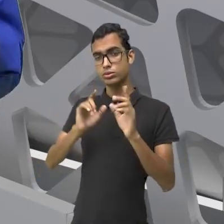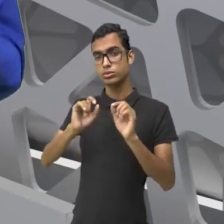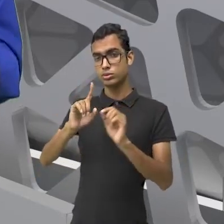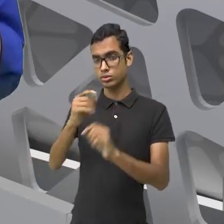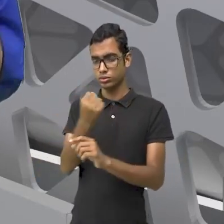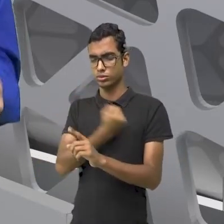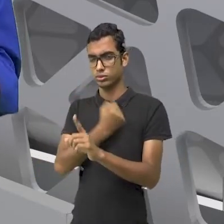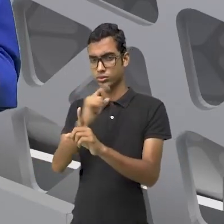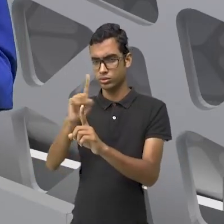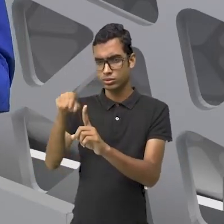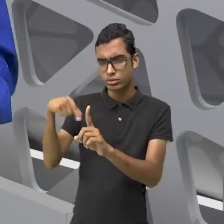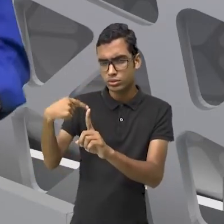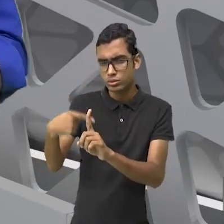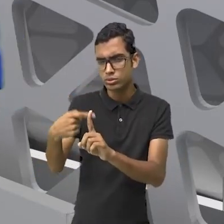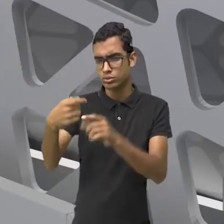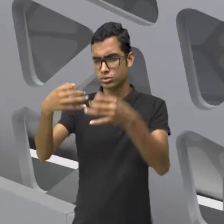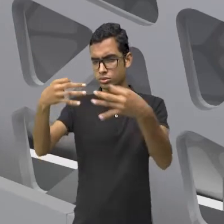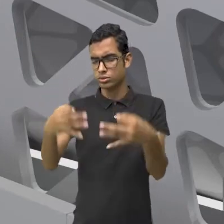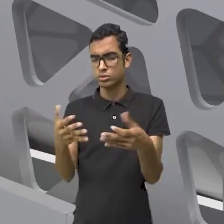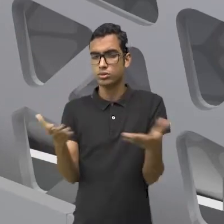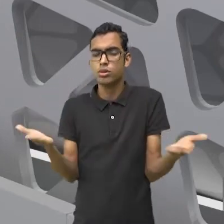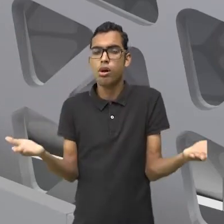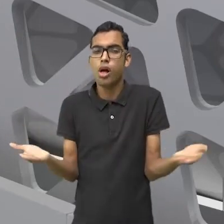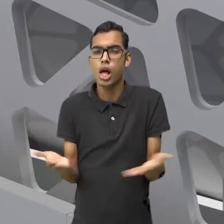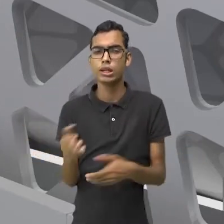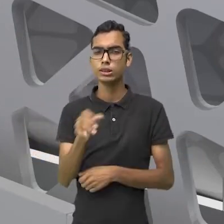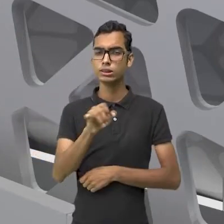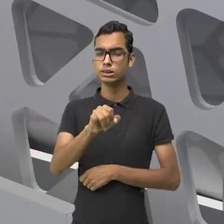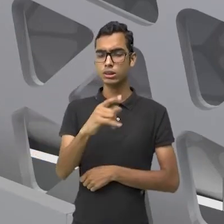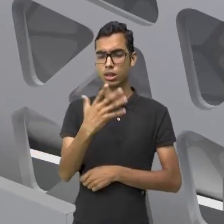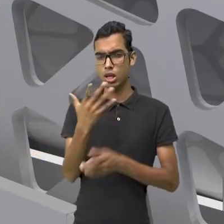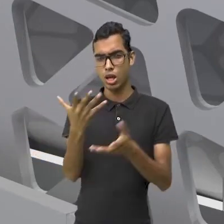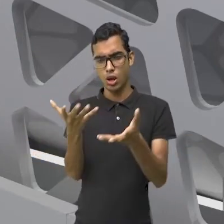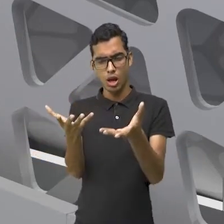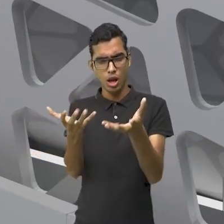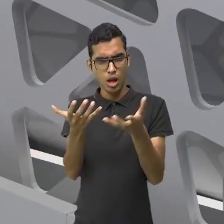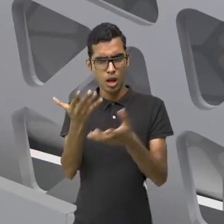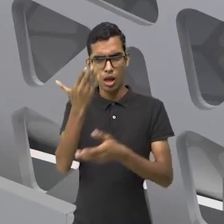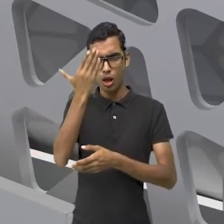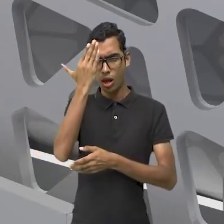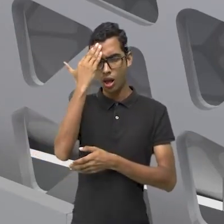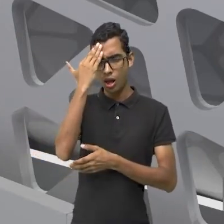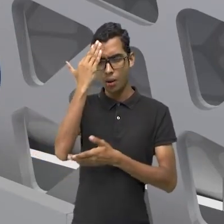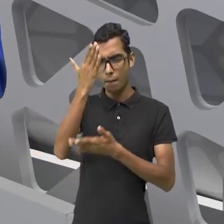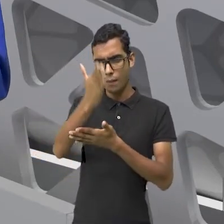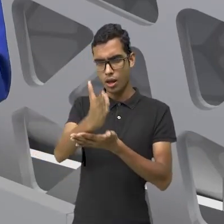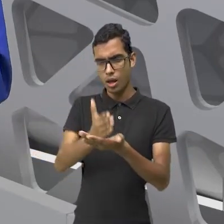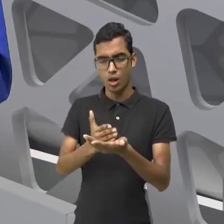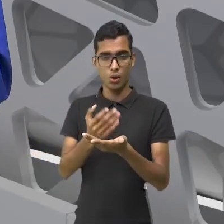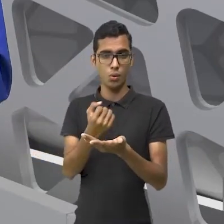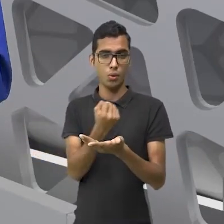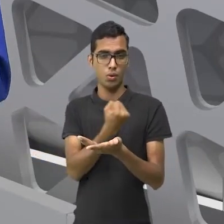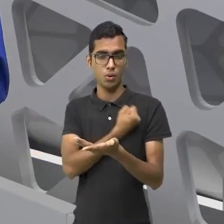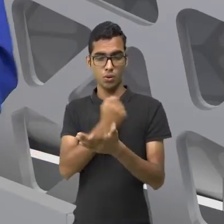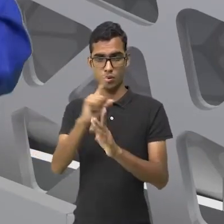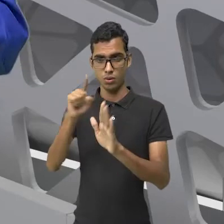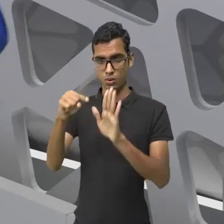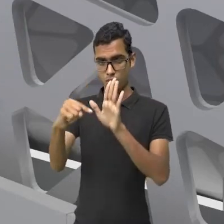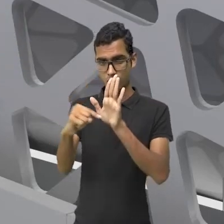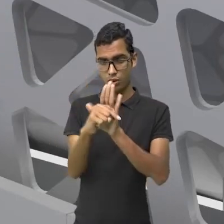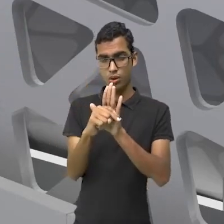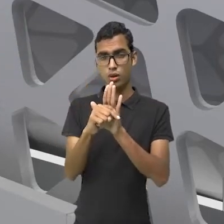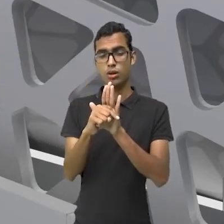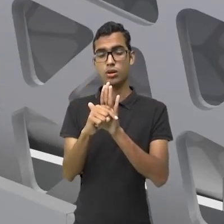positiva. Agora, se eu quero saber a metade de um número negativo,